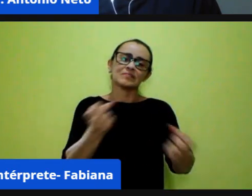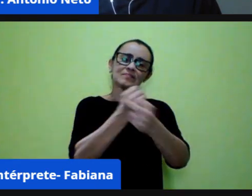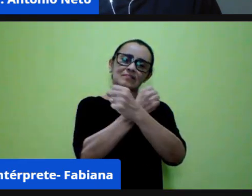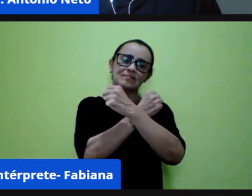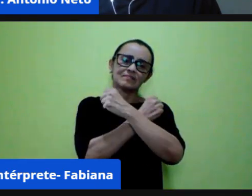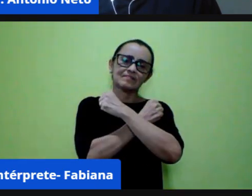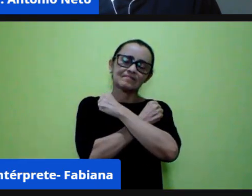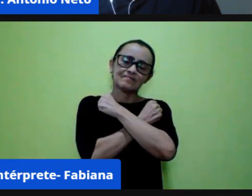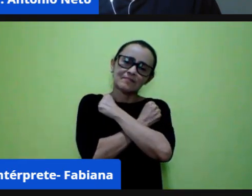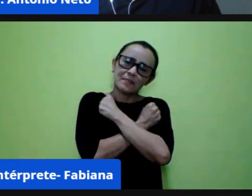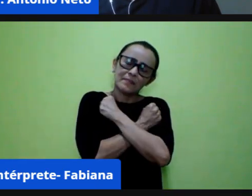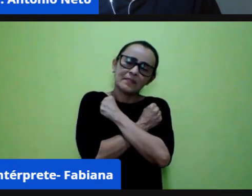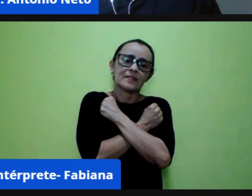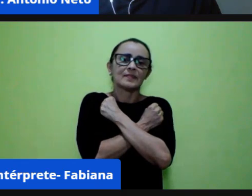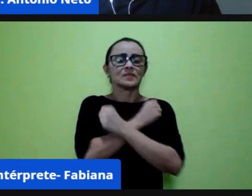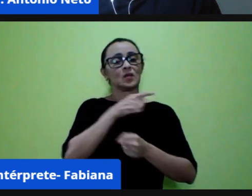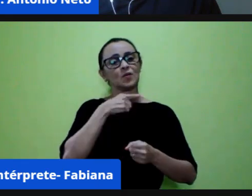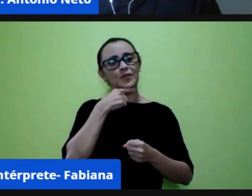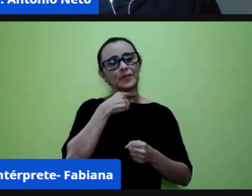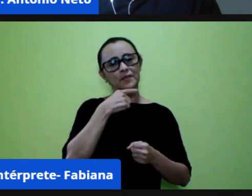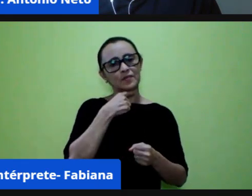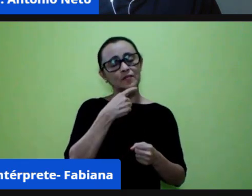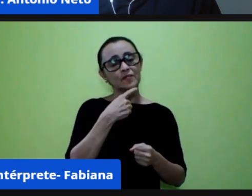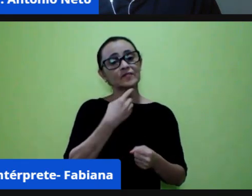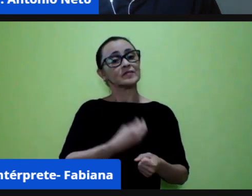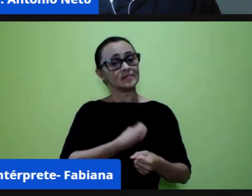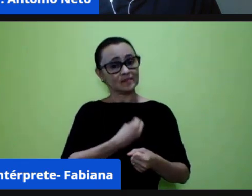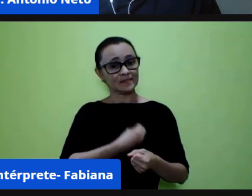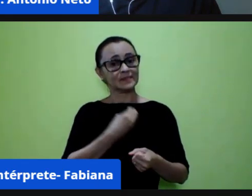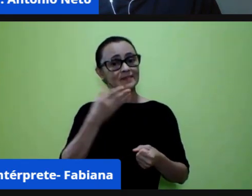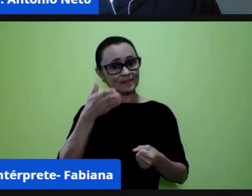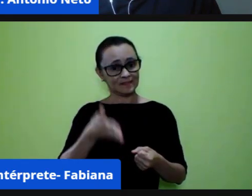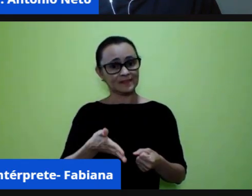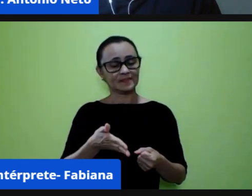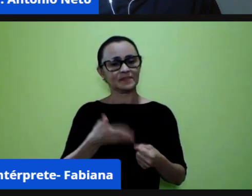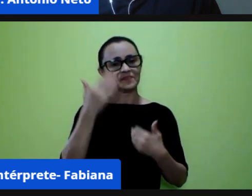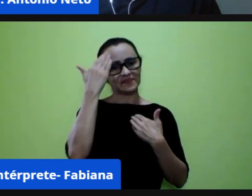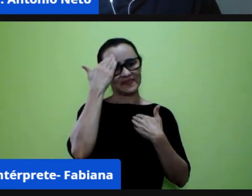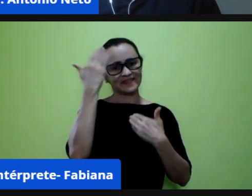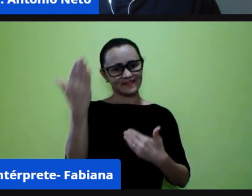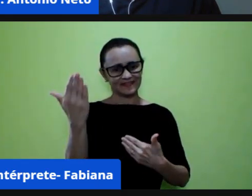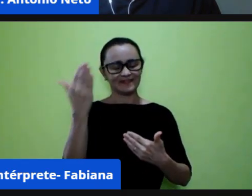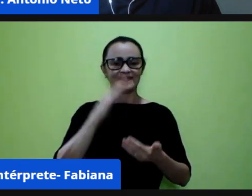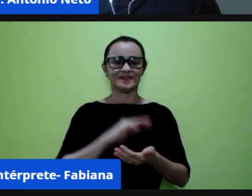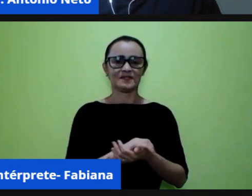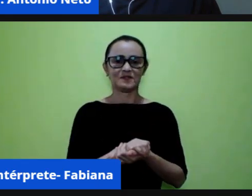e qualquer dúvida nós estamos à disposição bom muito obrigada